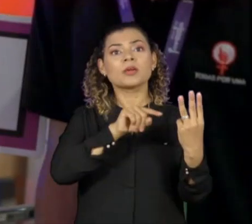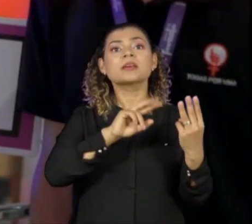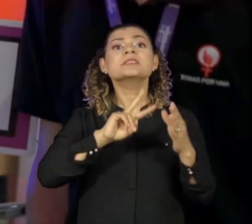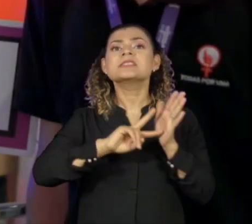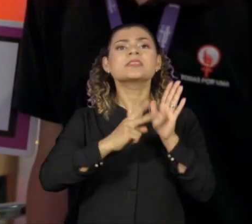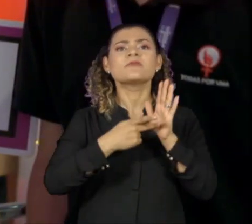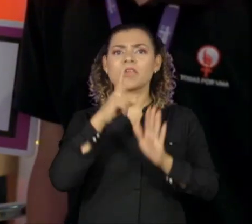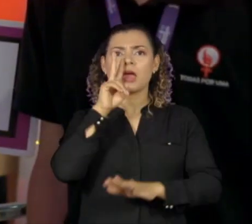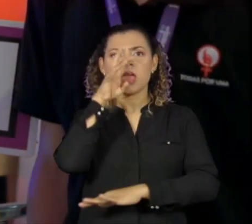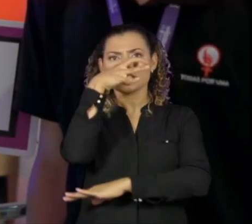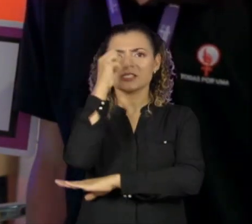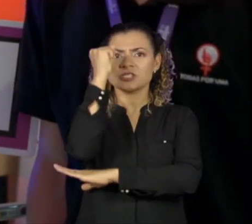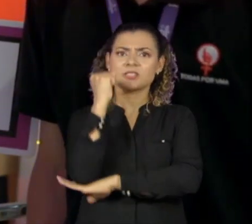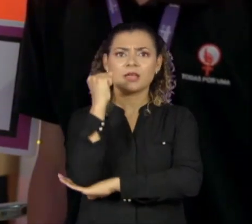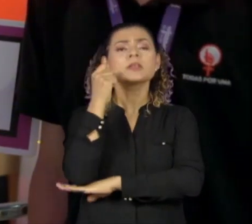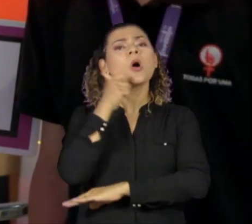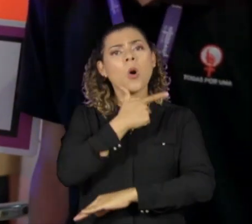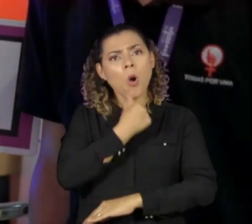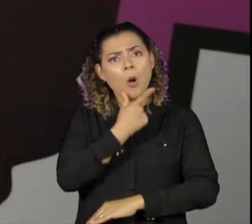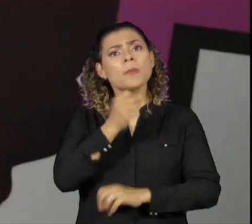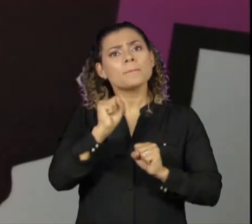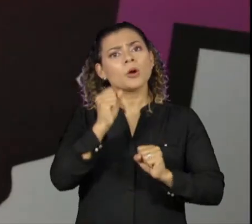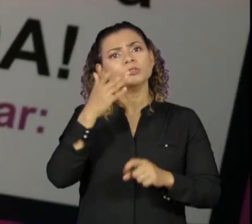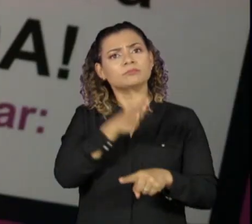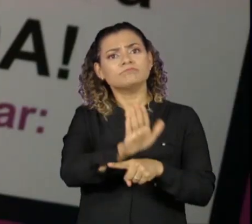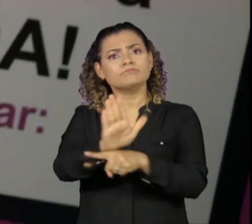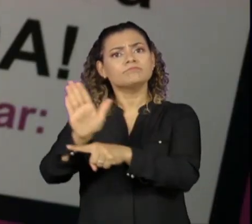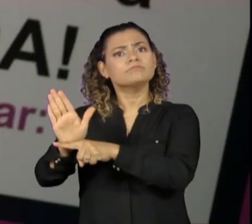resistência e mostrar que os homens também podem aprender com a gente.